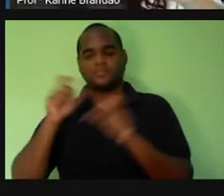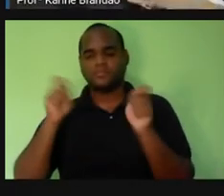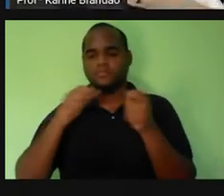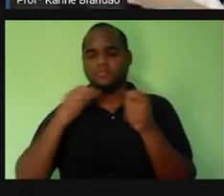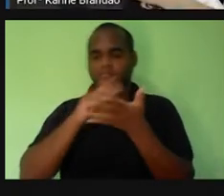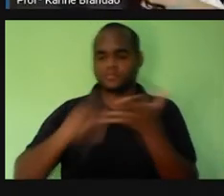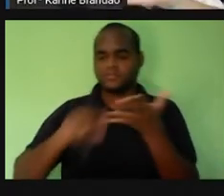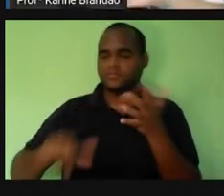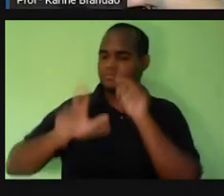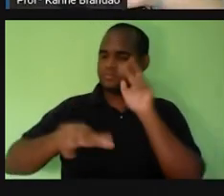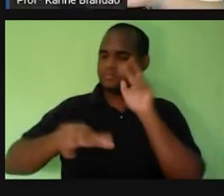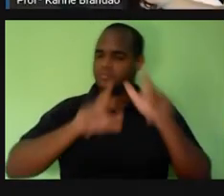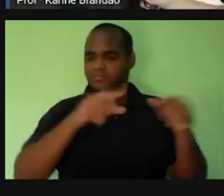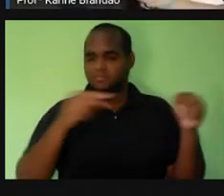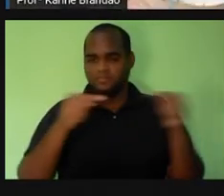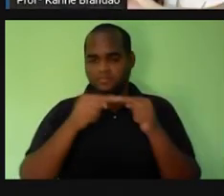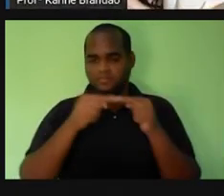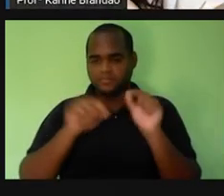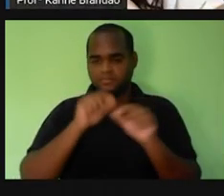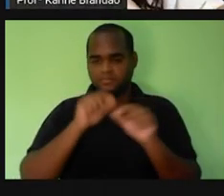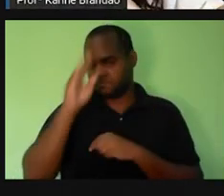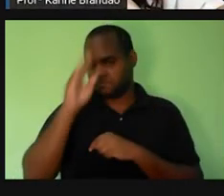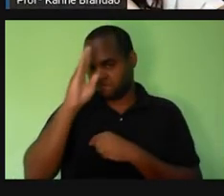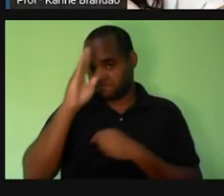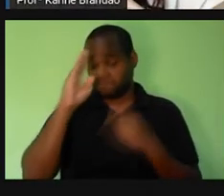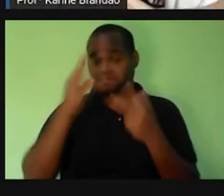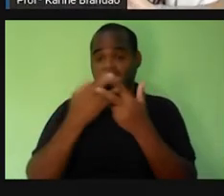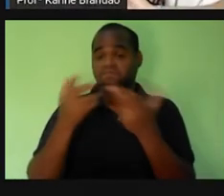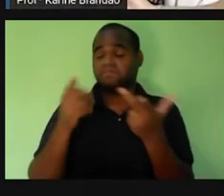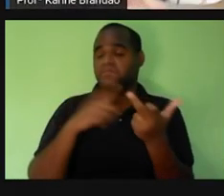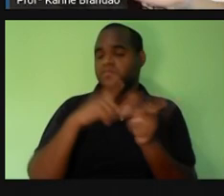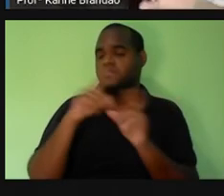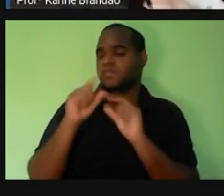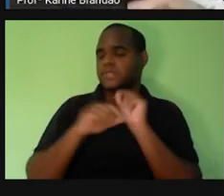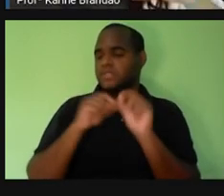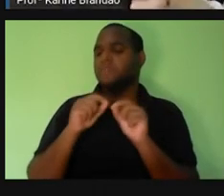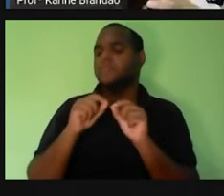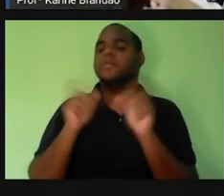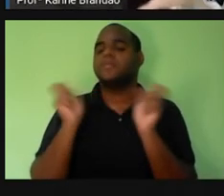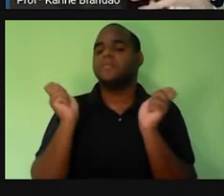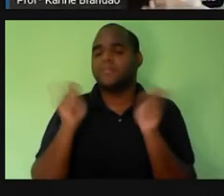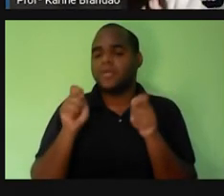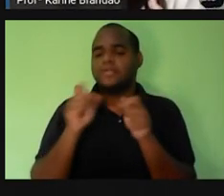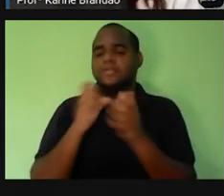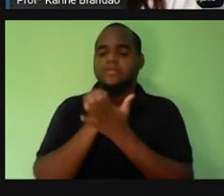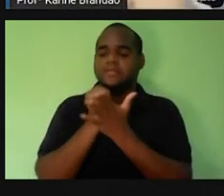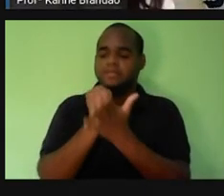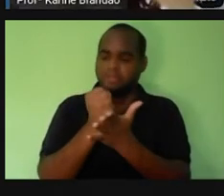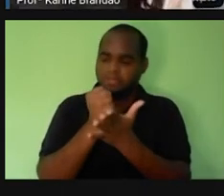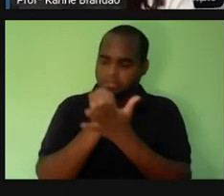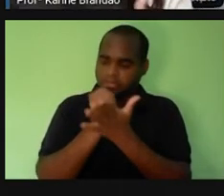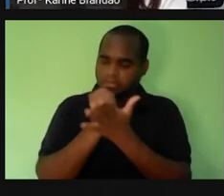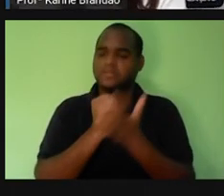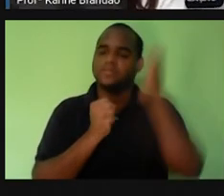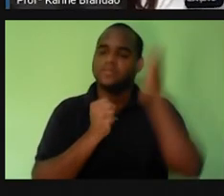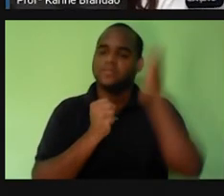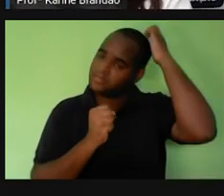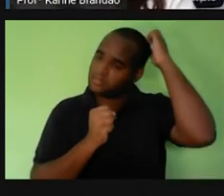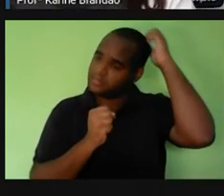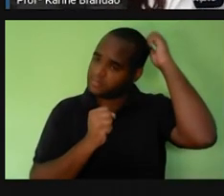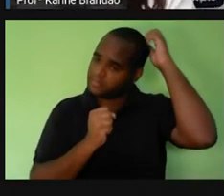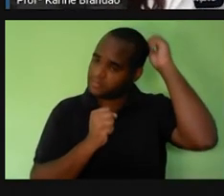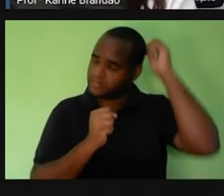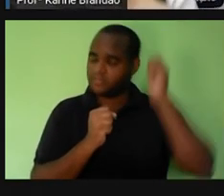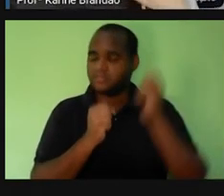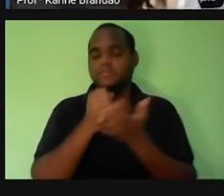diferentes, mas bem organizados e arranjados aqui, vão auxiliar na formação desse órgão